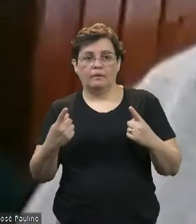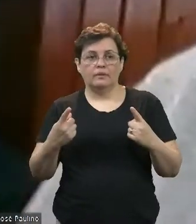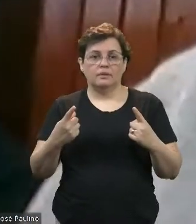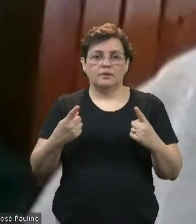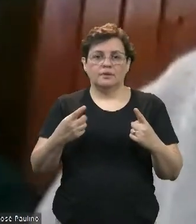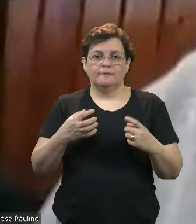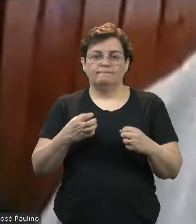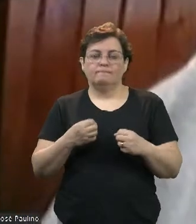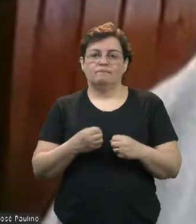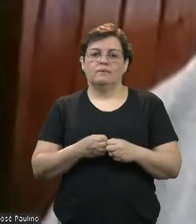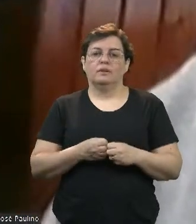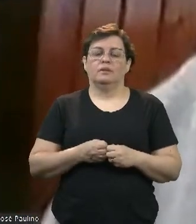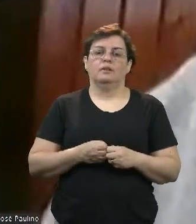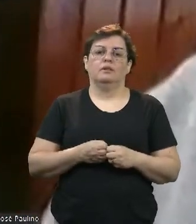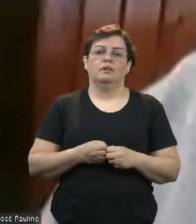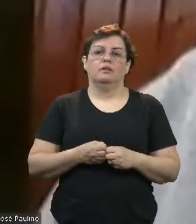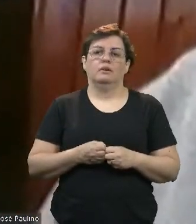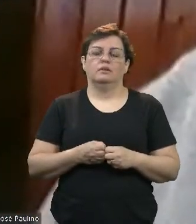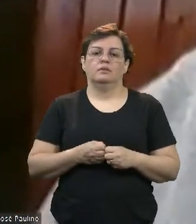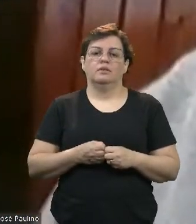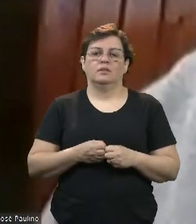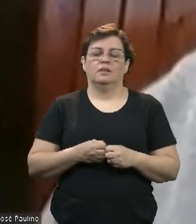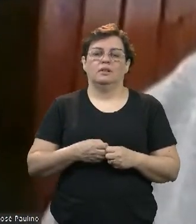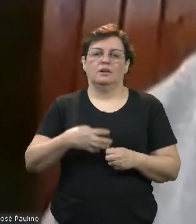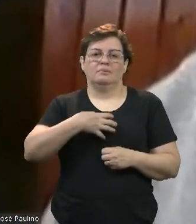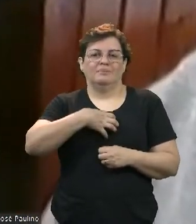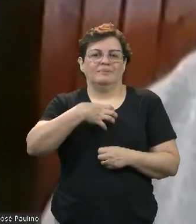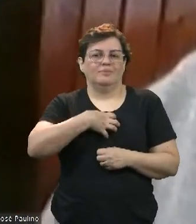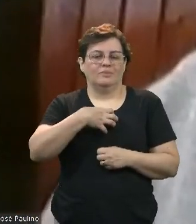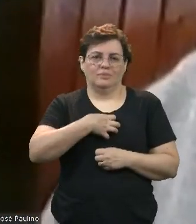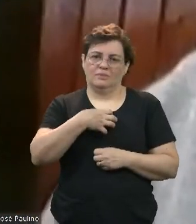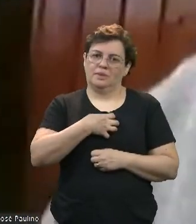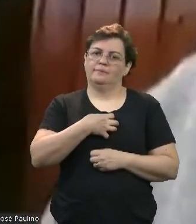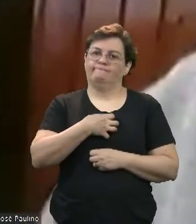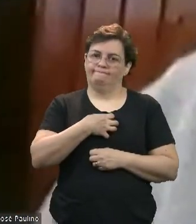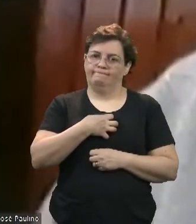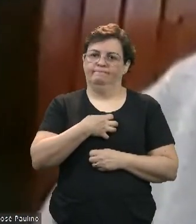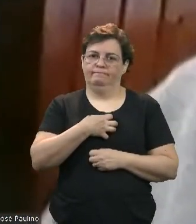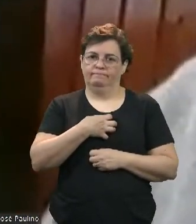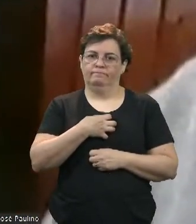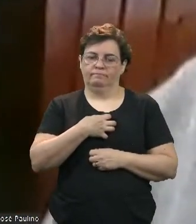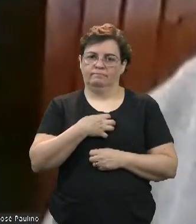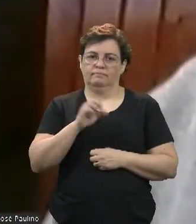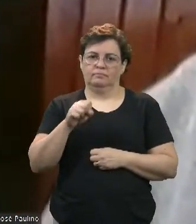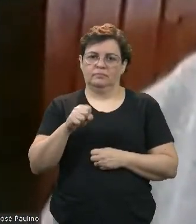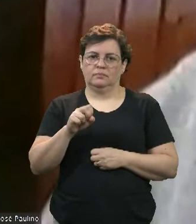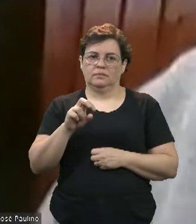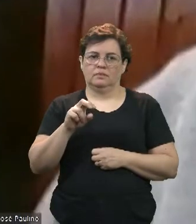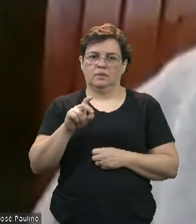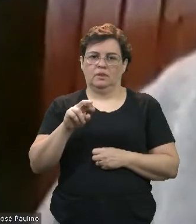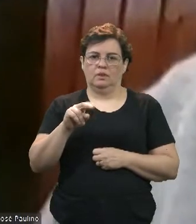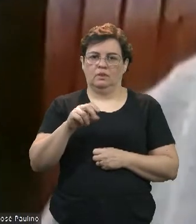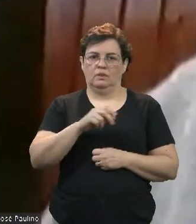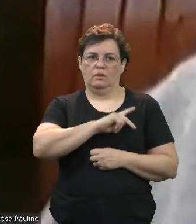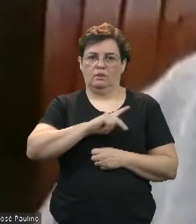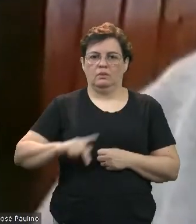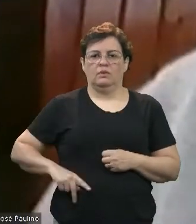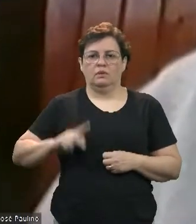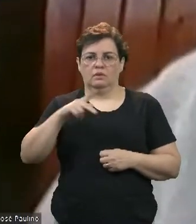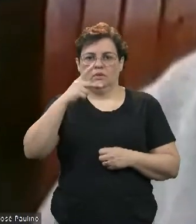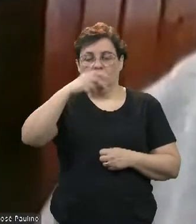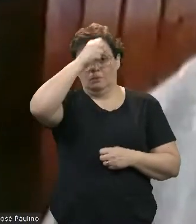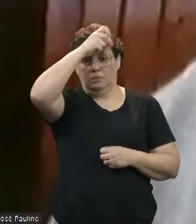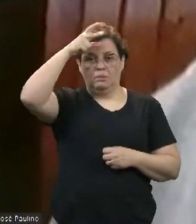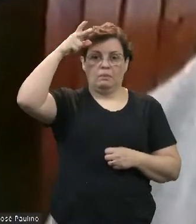prejuízo emocional. Como o presidente falou, o prefeito Daniel Alonso foi induzido ao